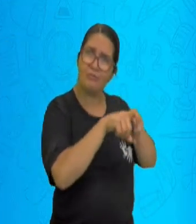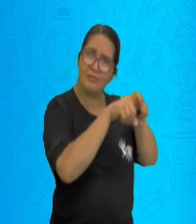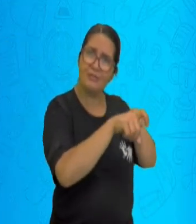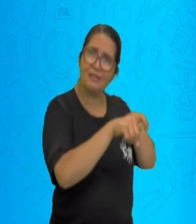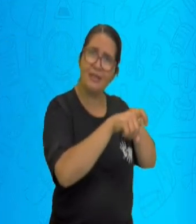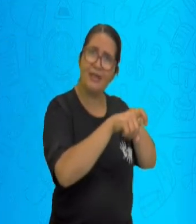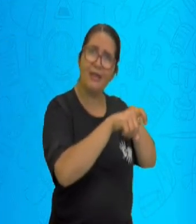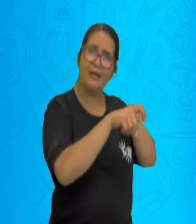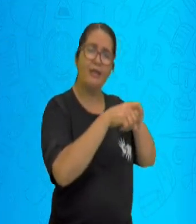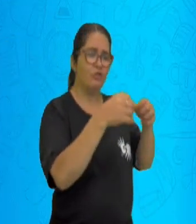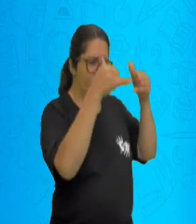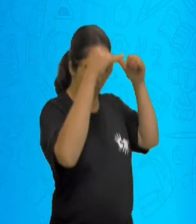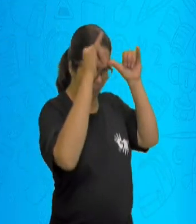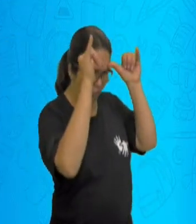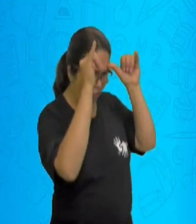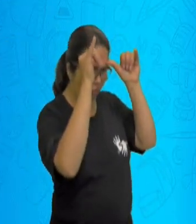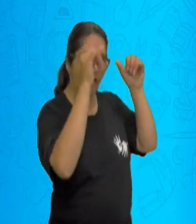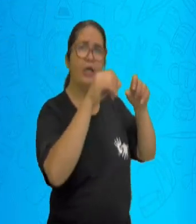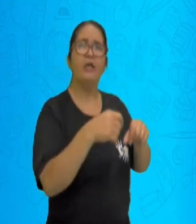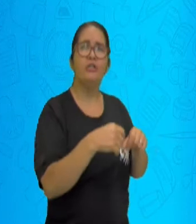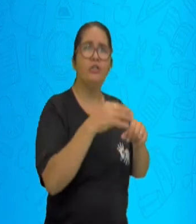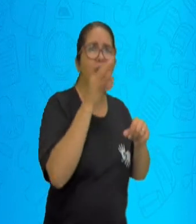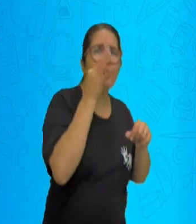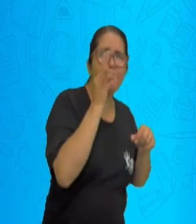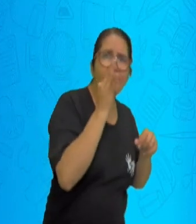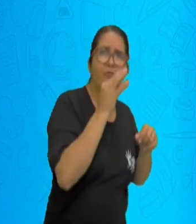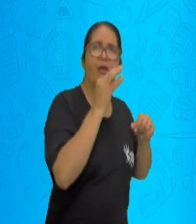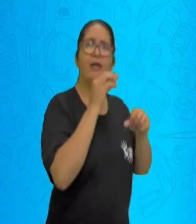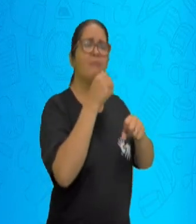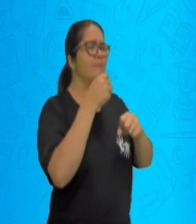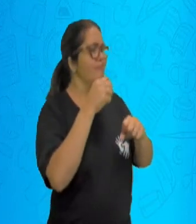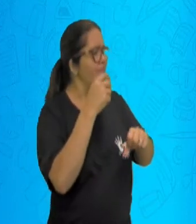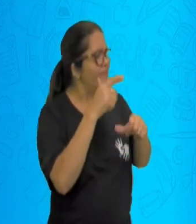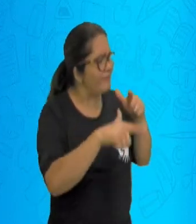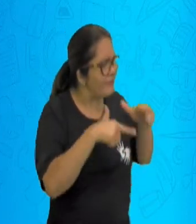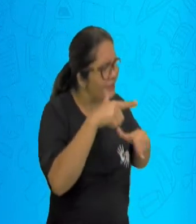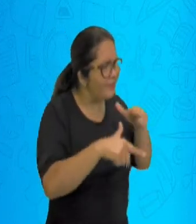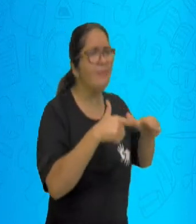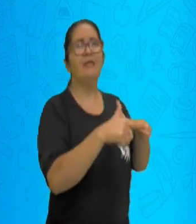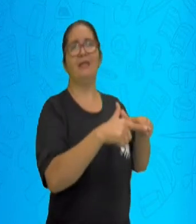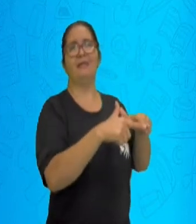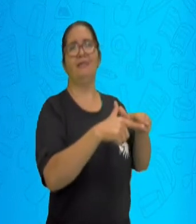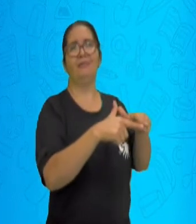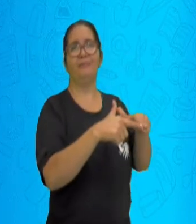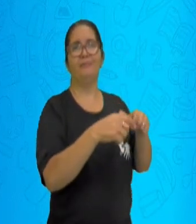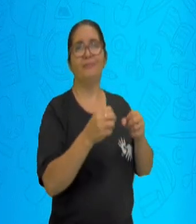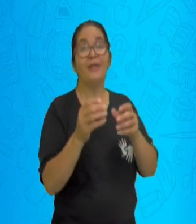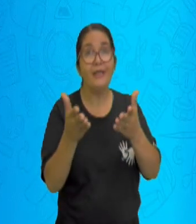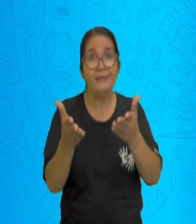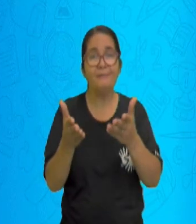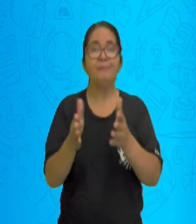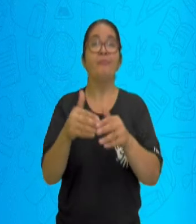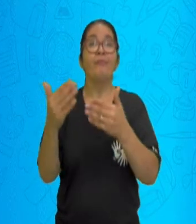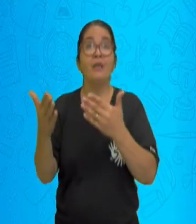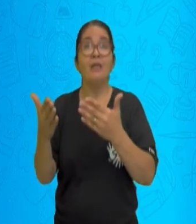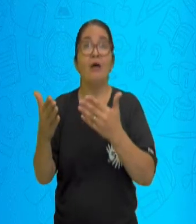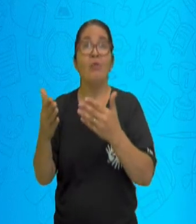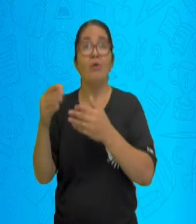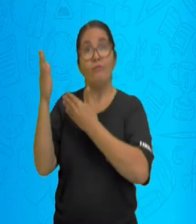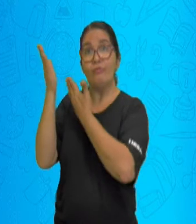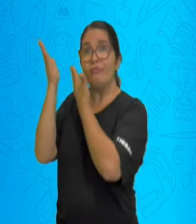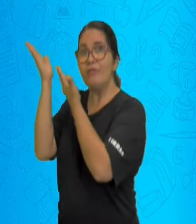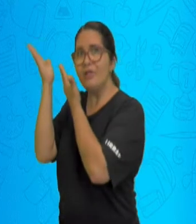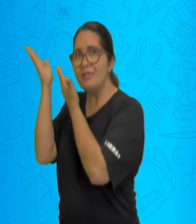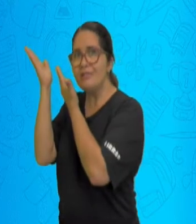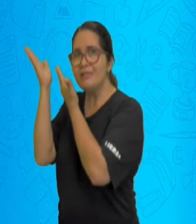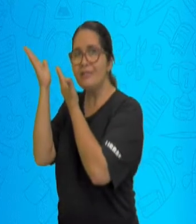por quê? Para a gente ter a ideia de distanciamento, como é longe. Então, o grande foco do nosso país, que está aqui na